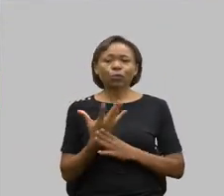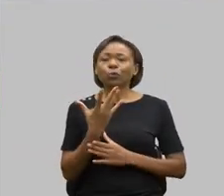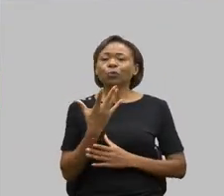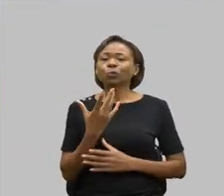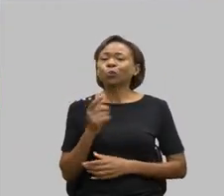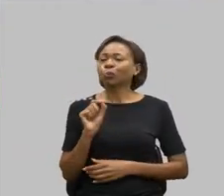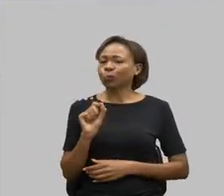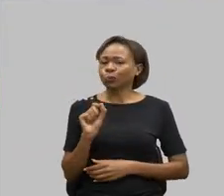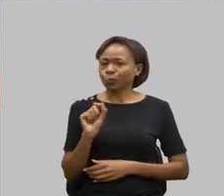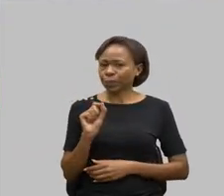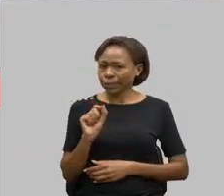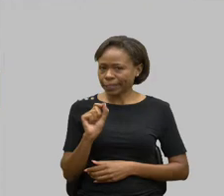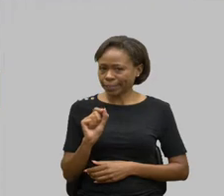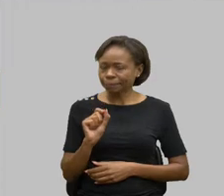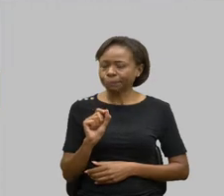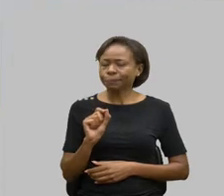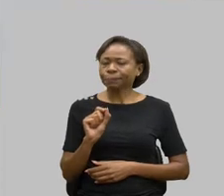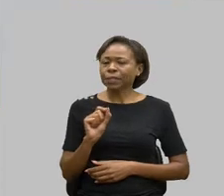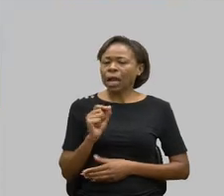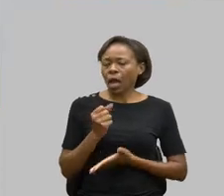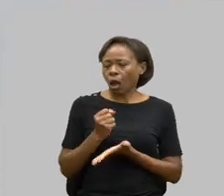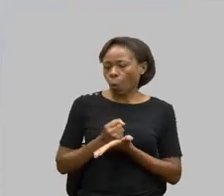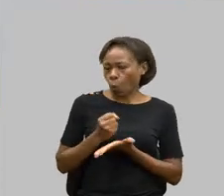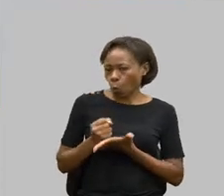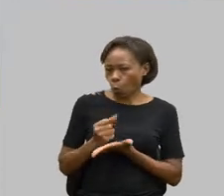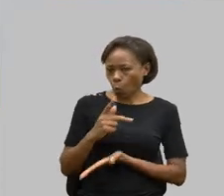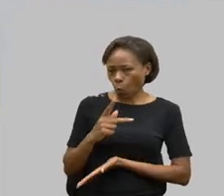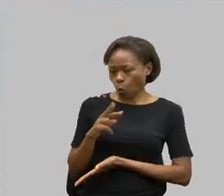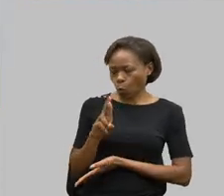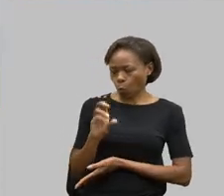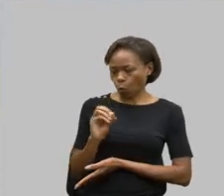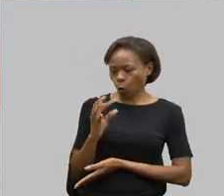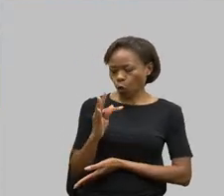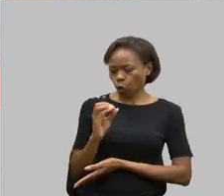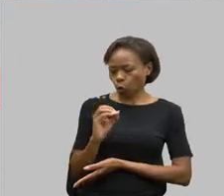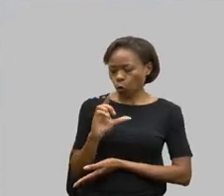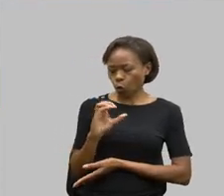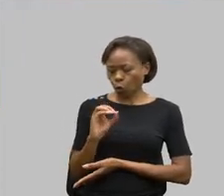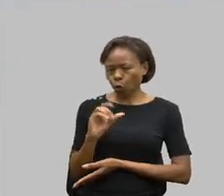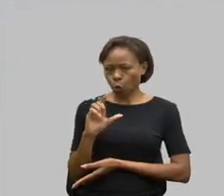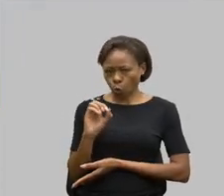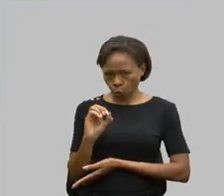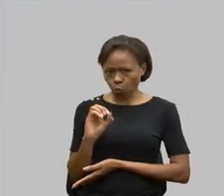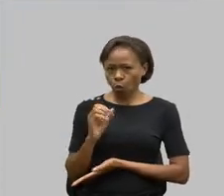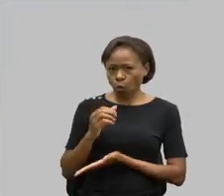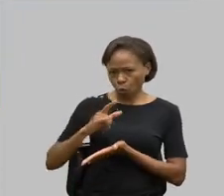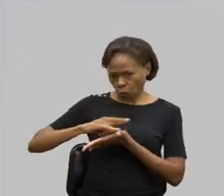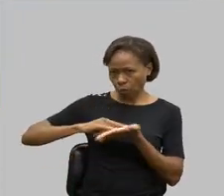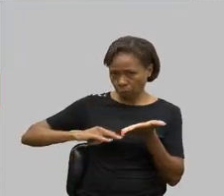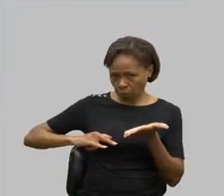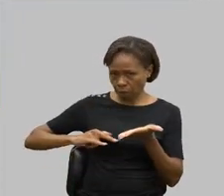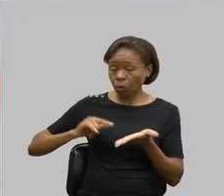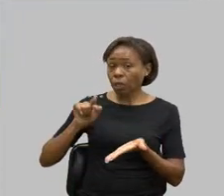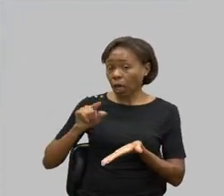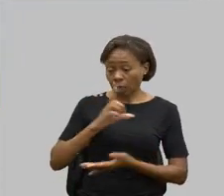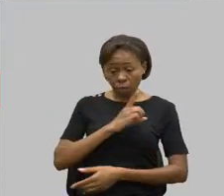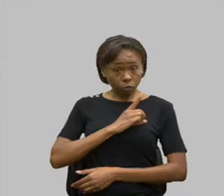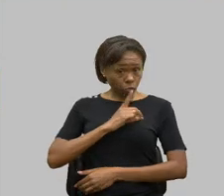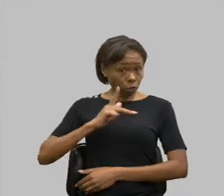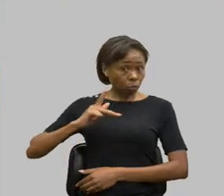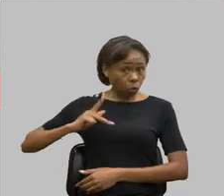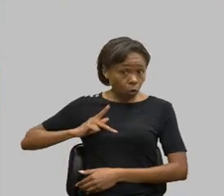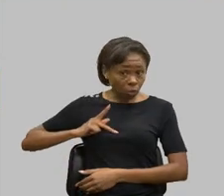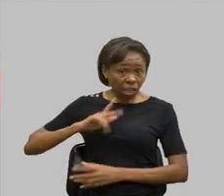um protocolo no mesmo sentido da Defensoria Pública atender com prioridade